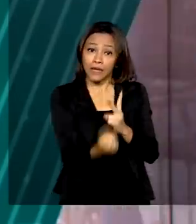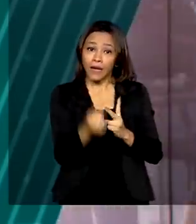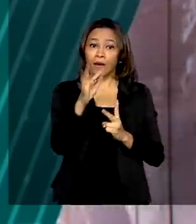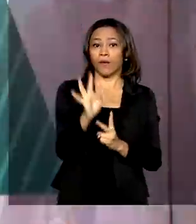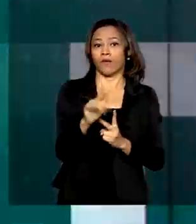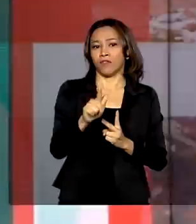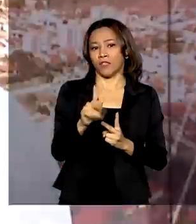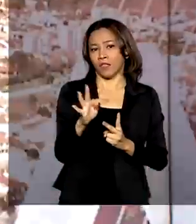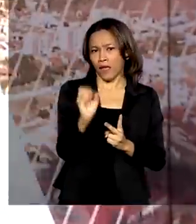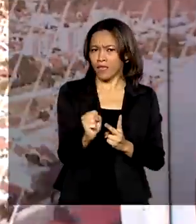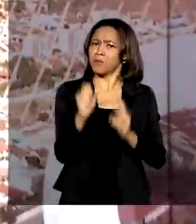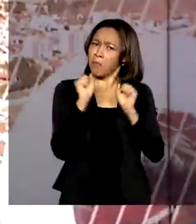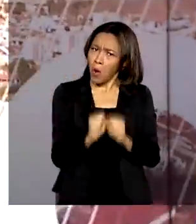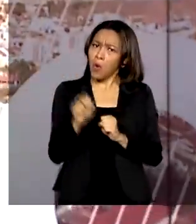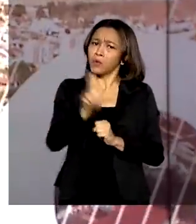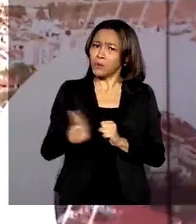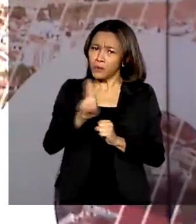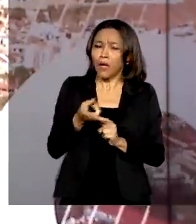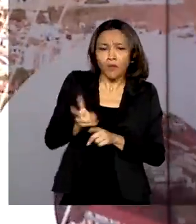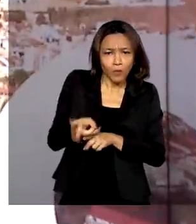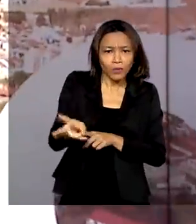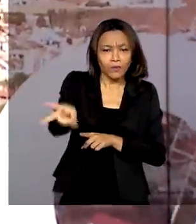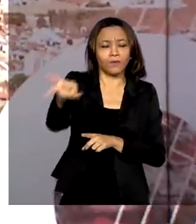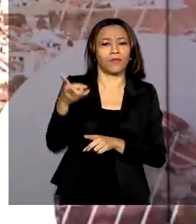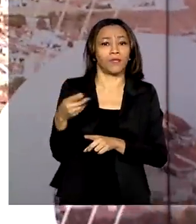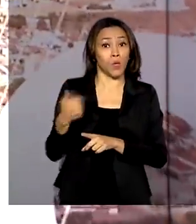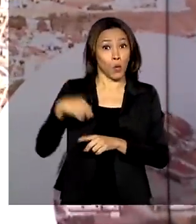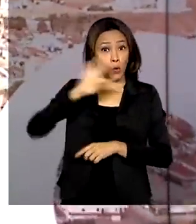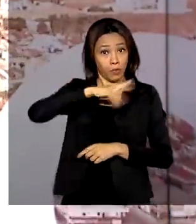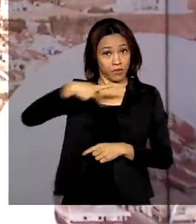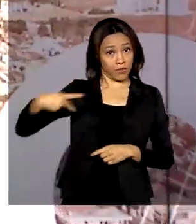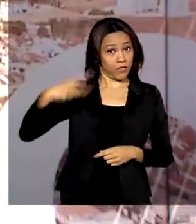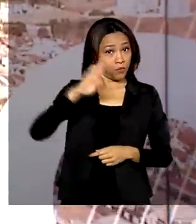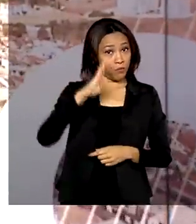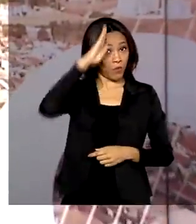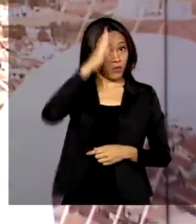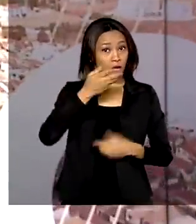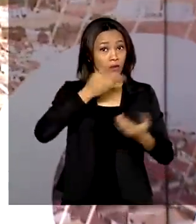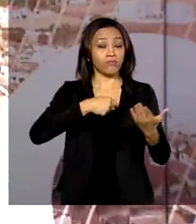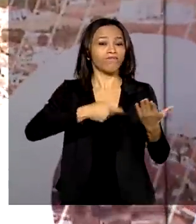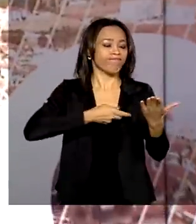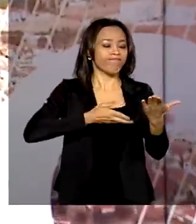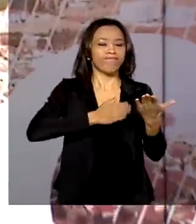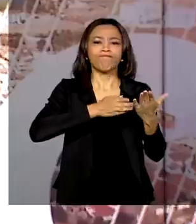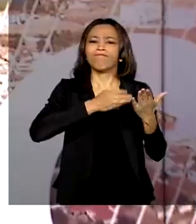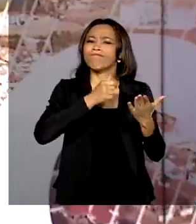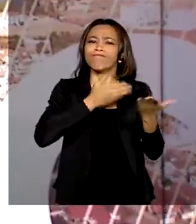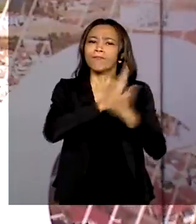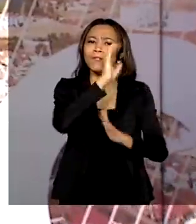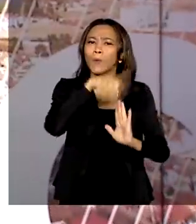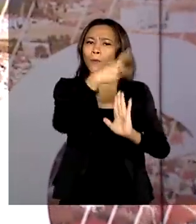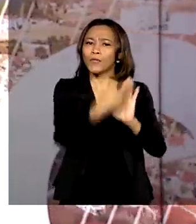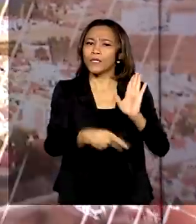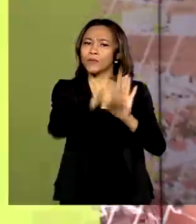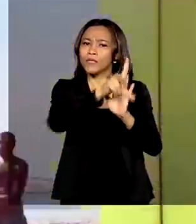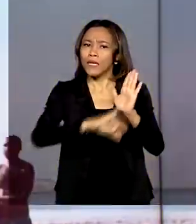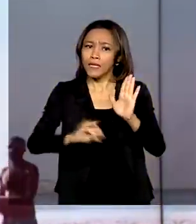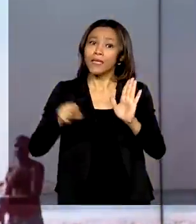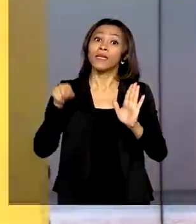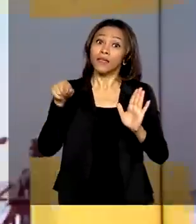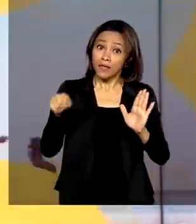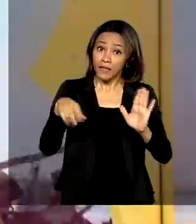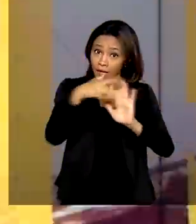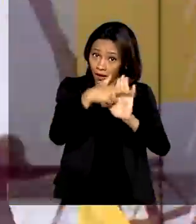utilizar a conta de forma permanente. O presidente Jair Bolsonaro sancionou um projeto de lei que regulamenta a conta de